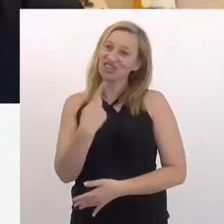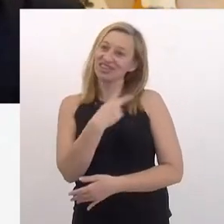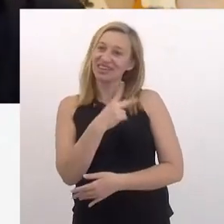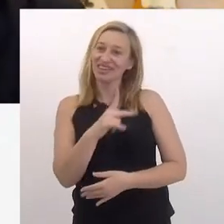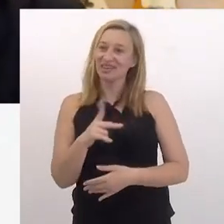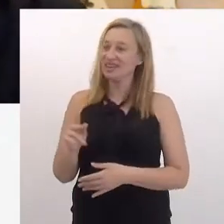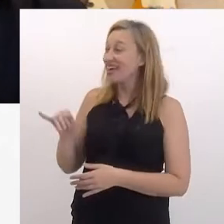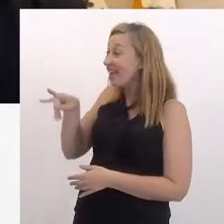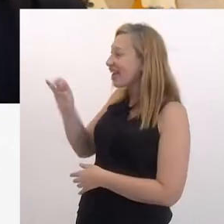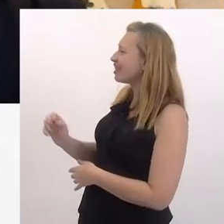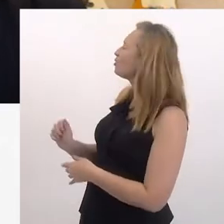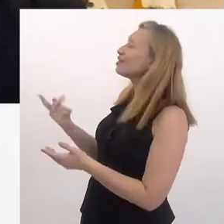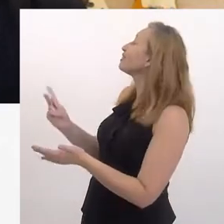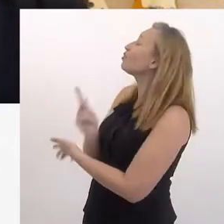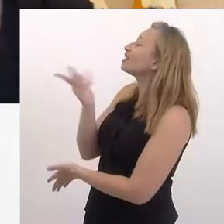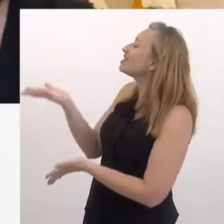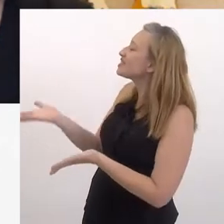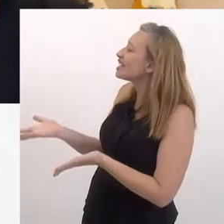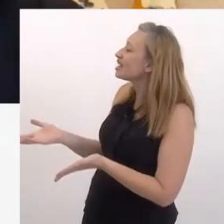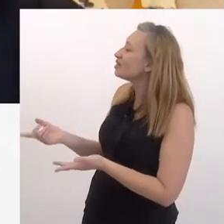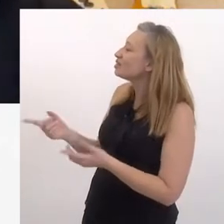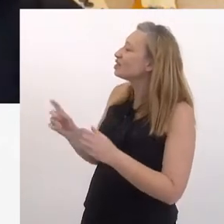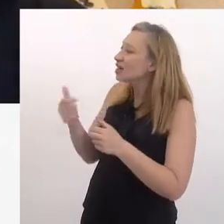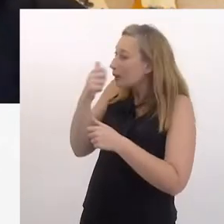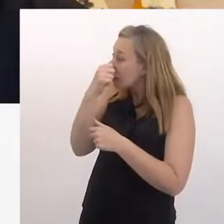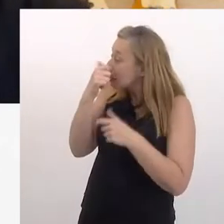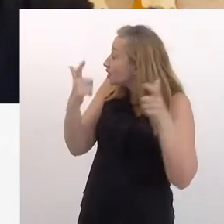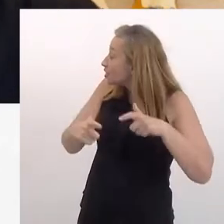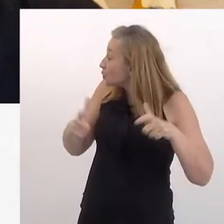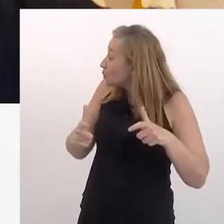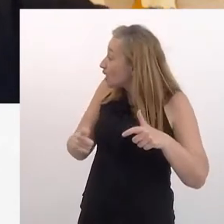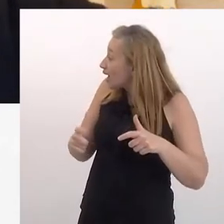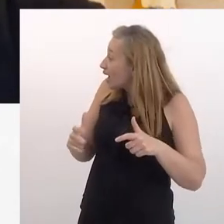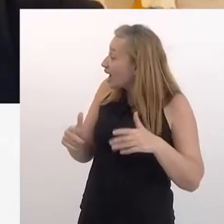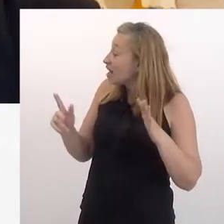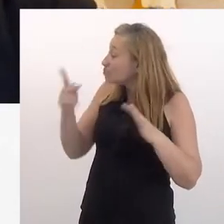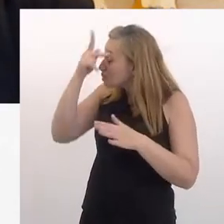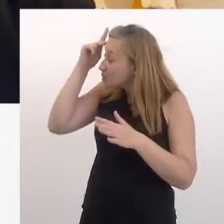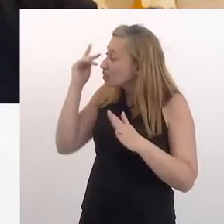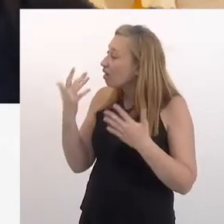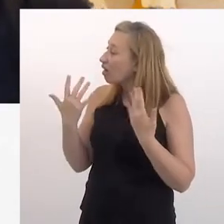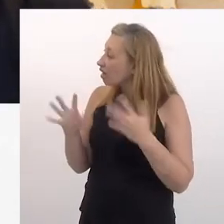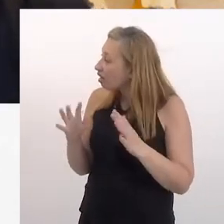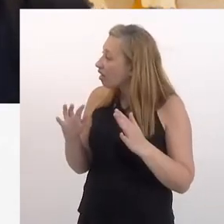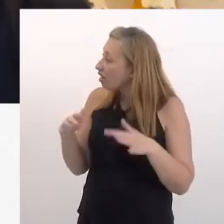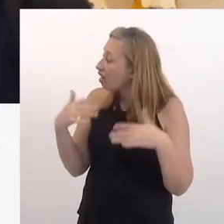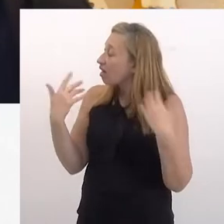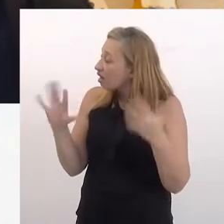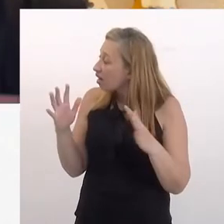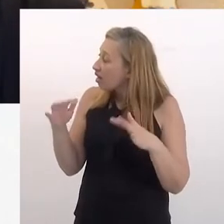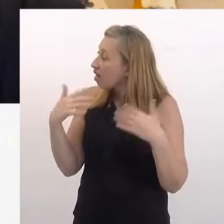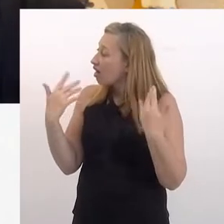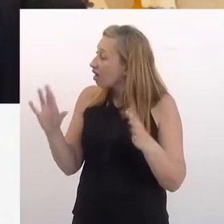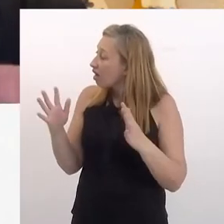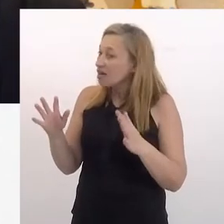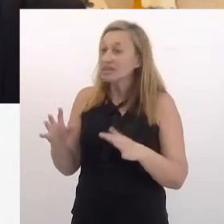Levandro, eu acho que é assim mesmo. Vamos perguntar para o Ghena. Ghena, o que está acontecendo? Está lotado aqui nesse estádio e está todo mundo